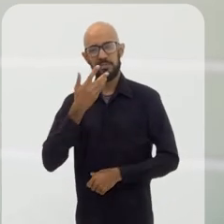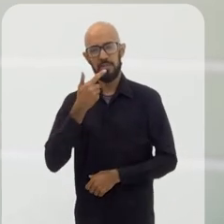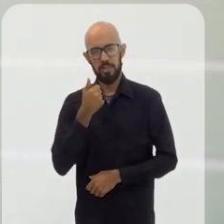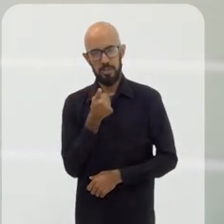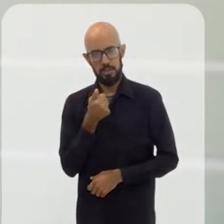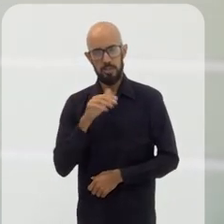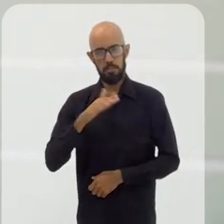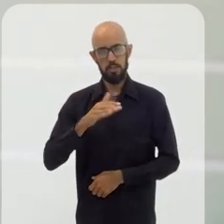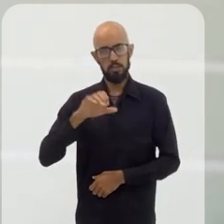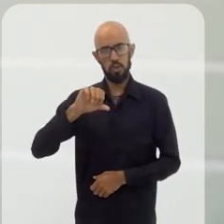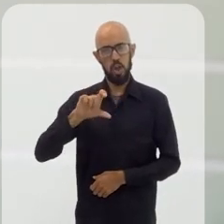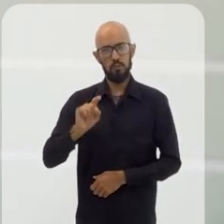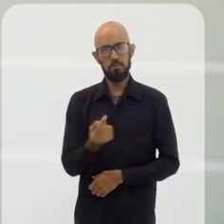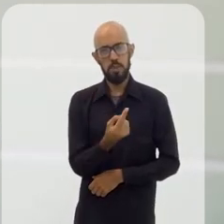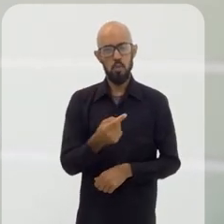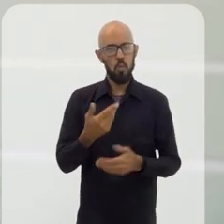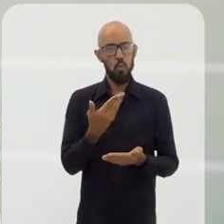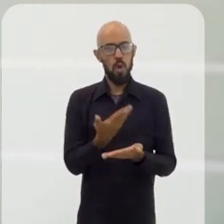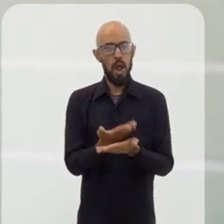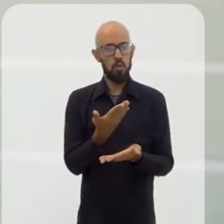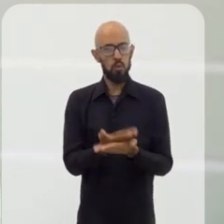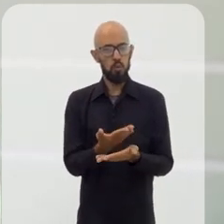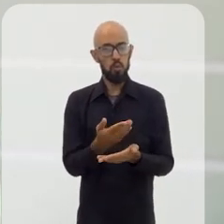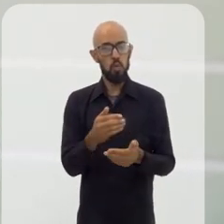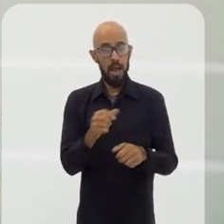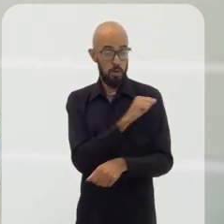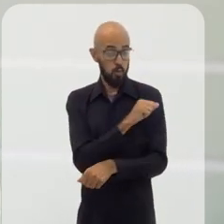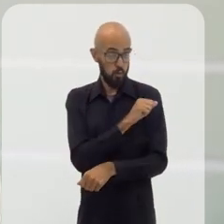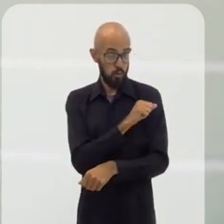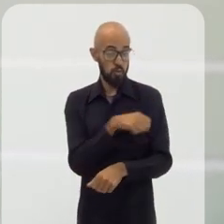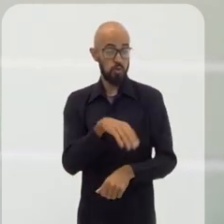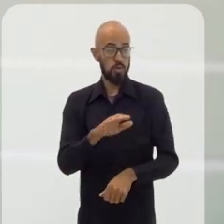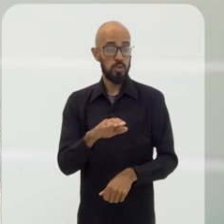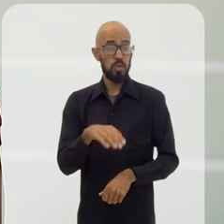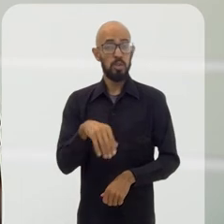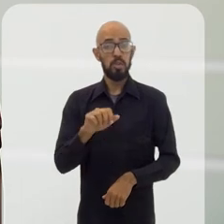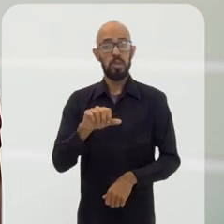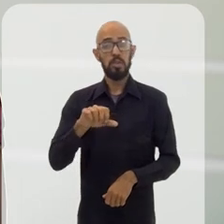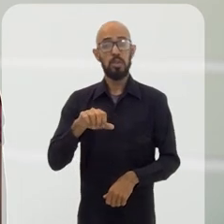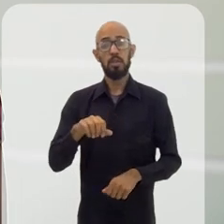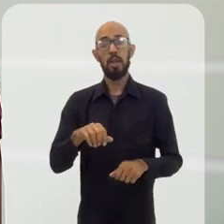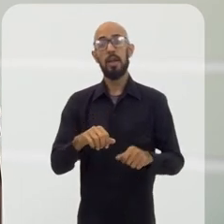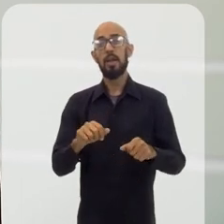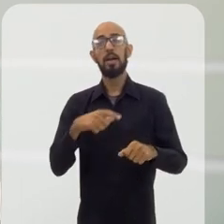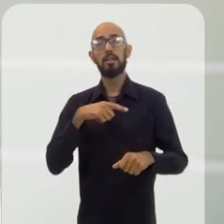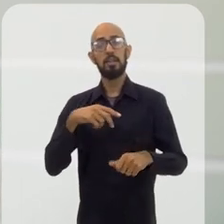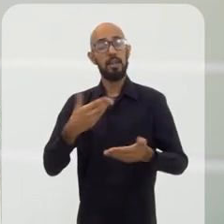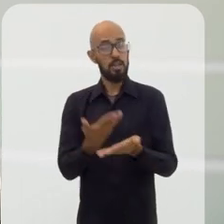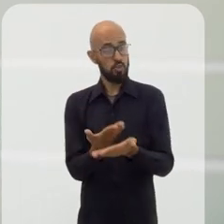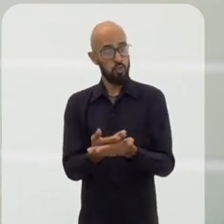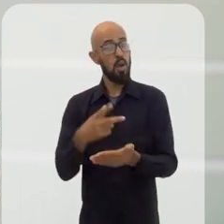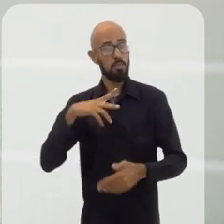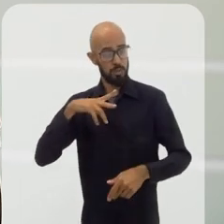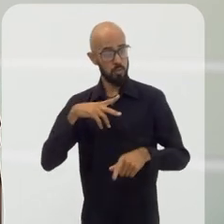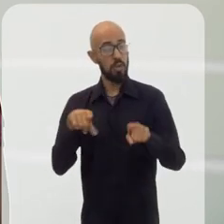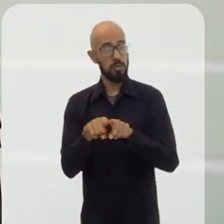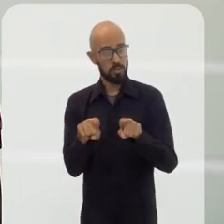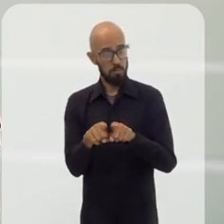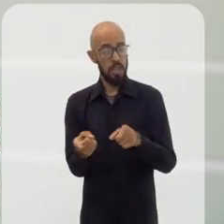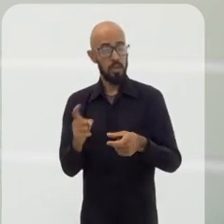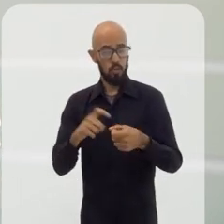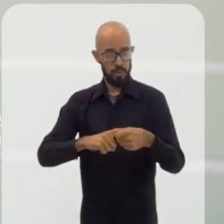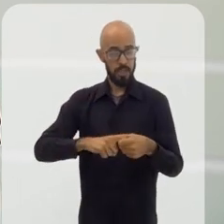em torno de 9 mil alunos e mais 1.200 da rede conveniada. As escolas particulares desenvolvem o trabalho no município, trabalho